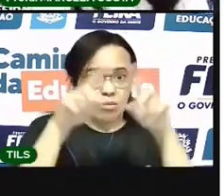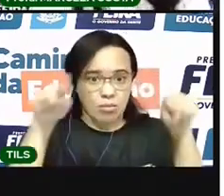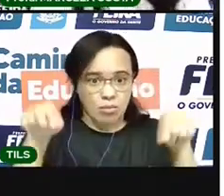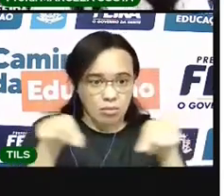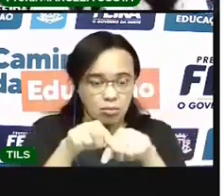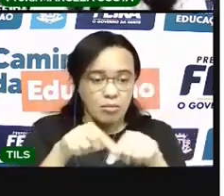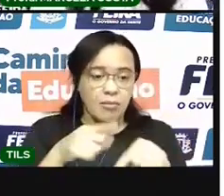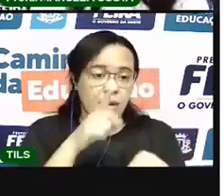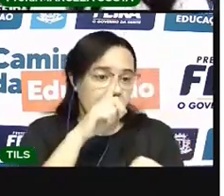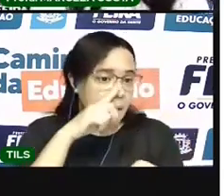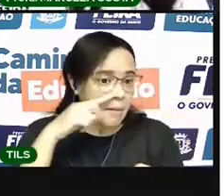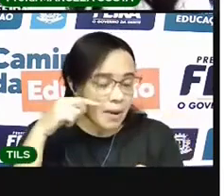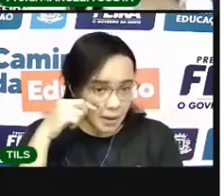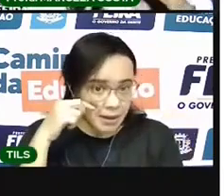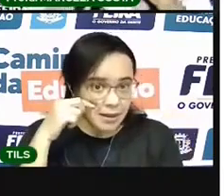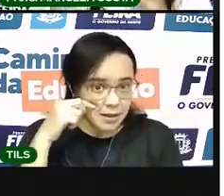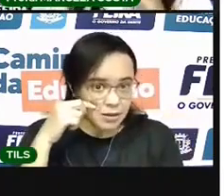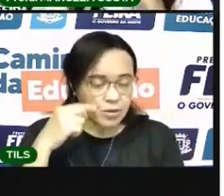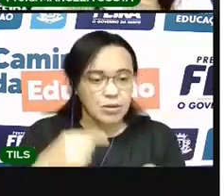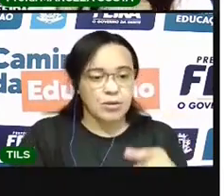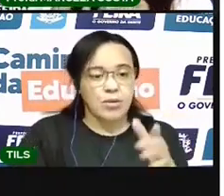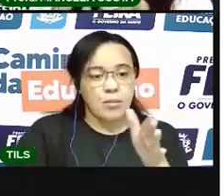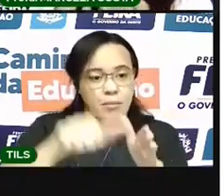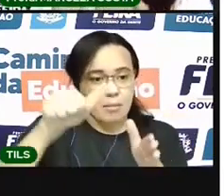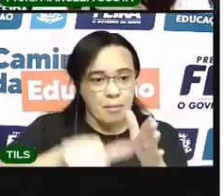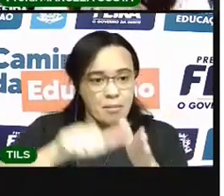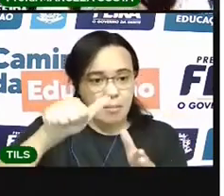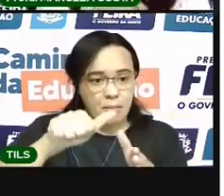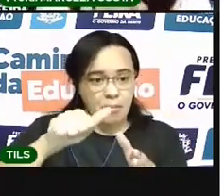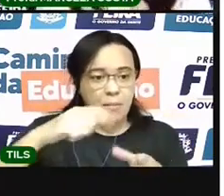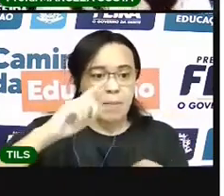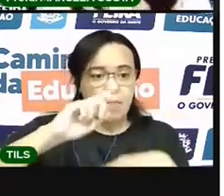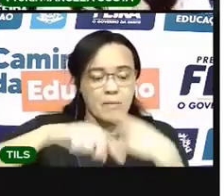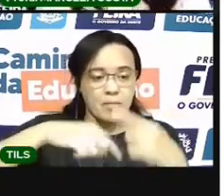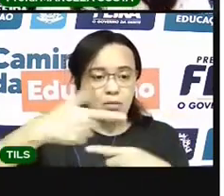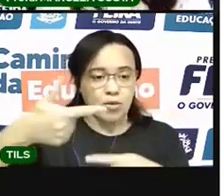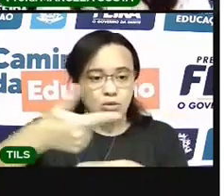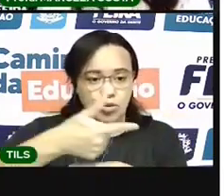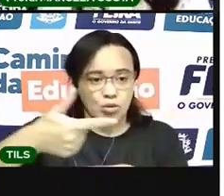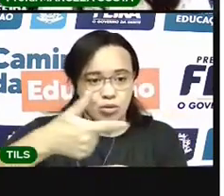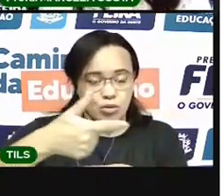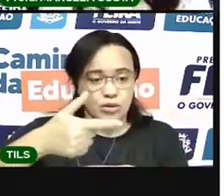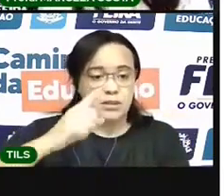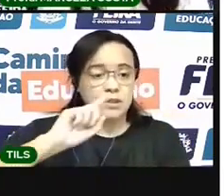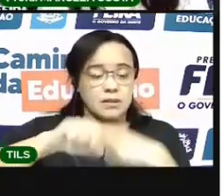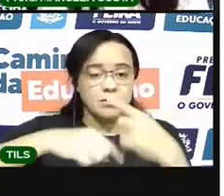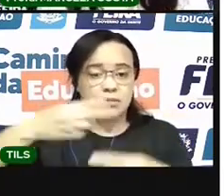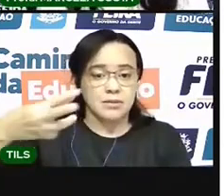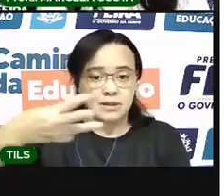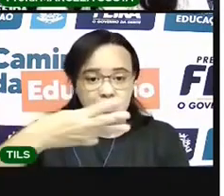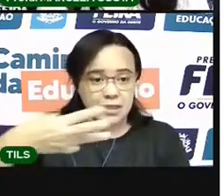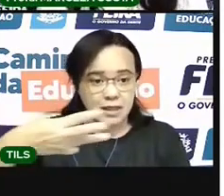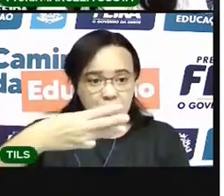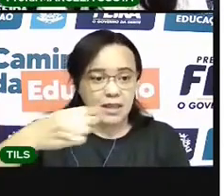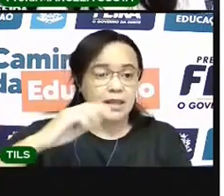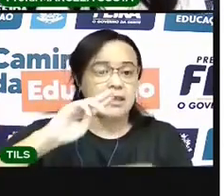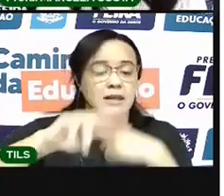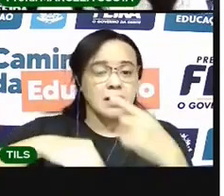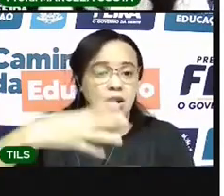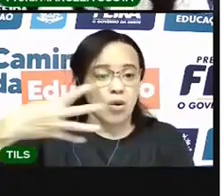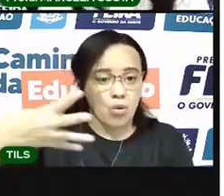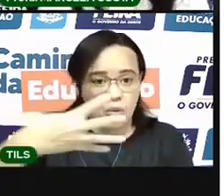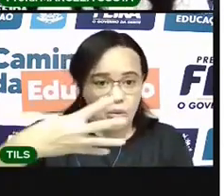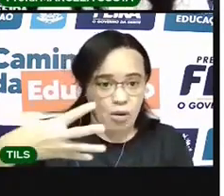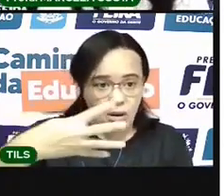organizado em uma sequência. Vem um dia depois do outro. Essa sequência representa uma sequência numérica.